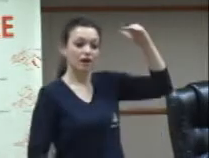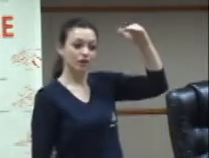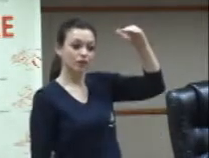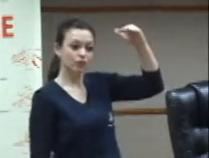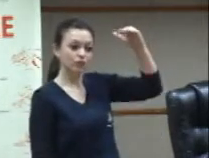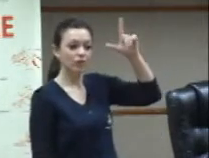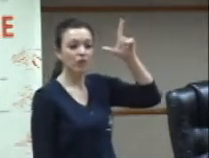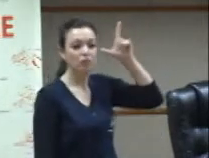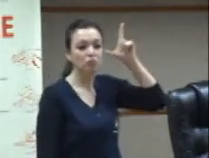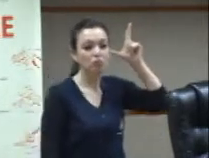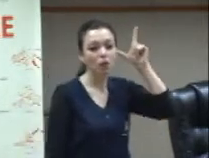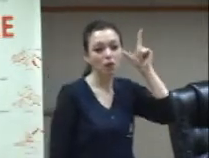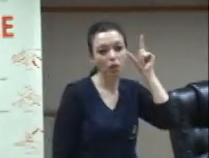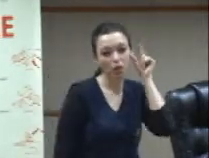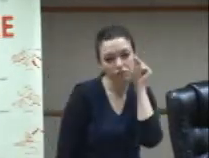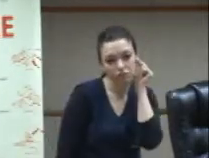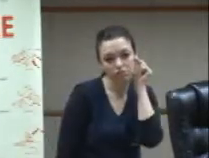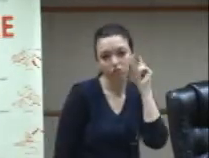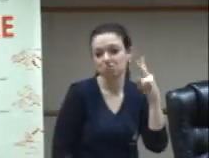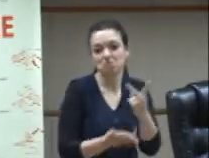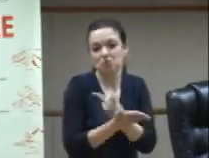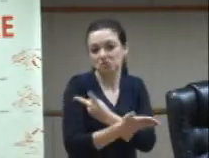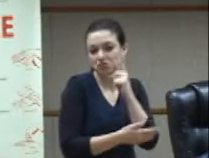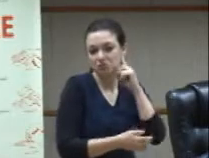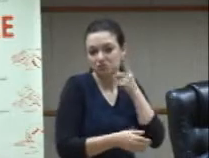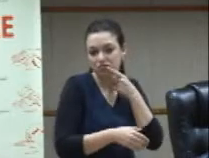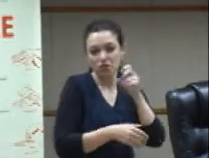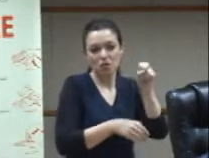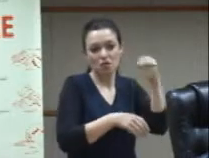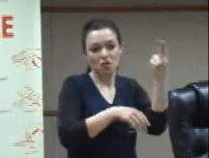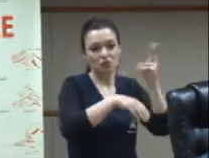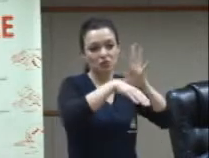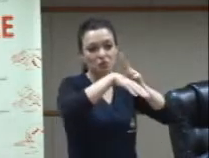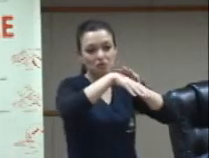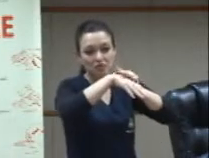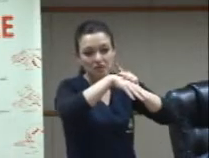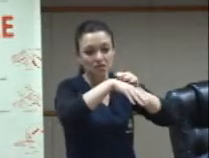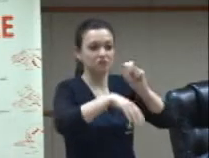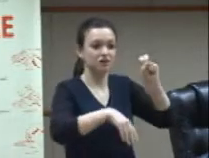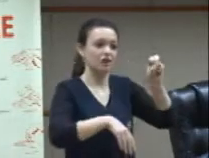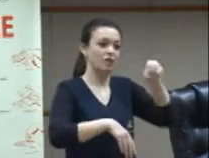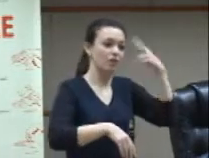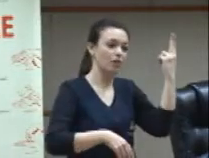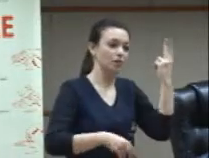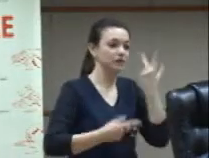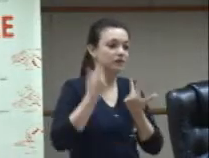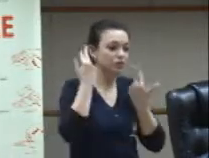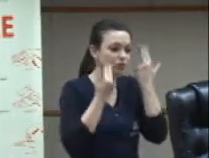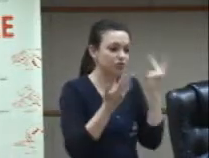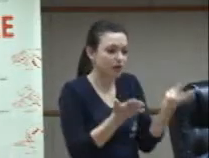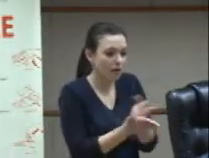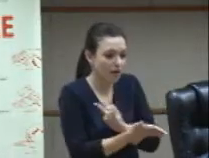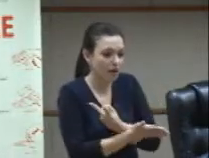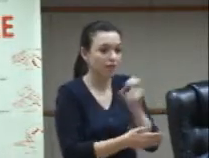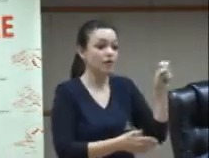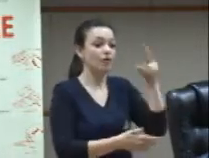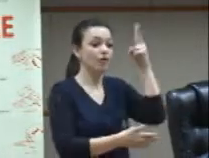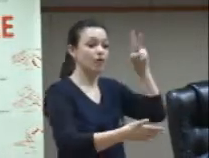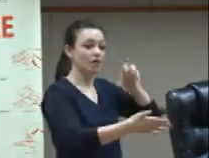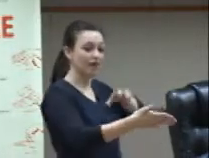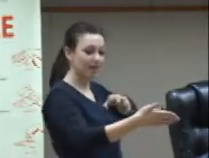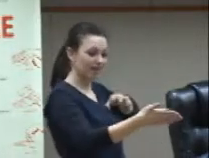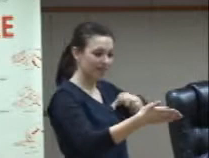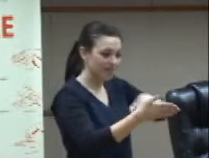surdas ou que estão ficando surdas por N motivos por uma cirurgia mal feita por um acidente repentino